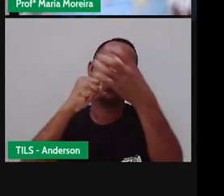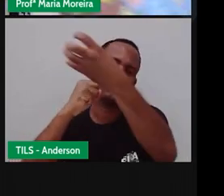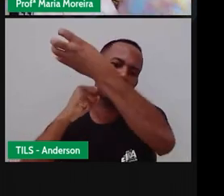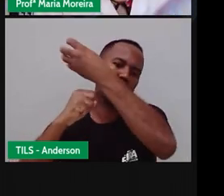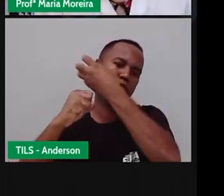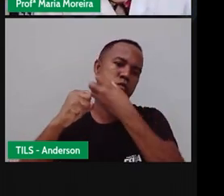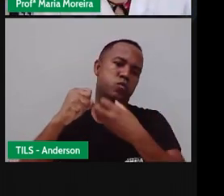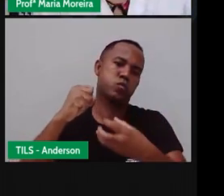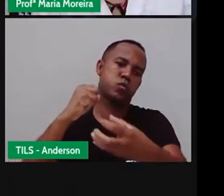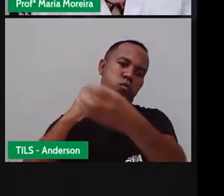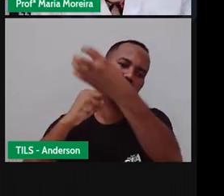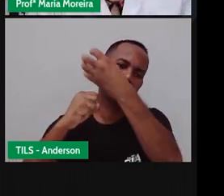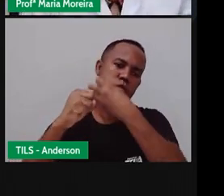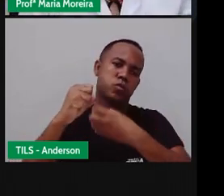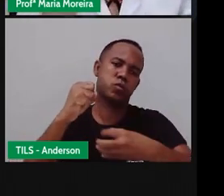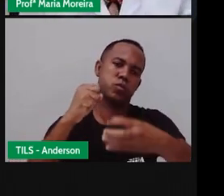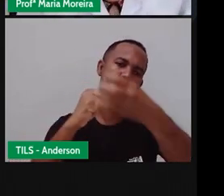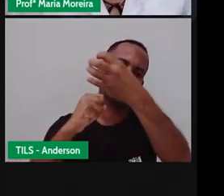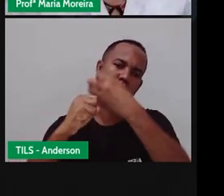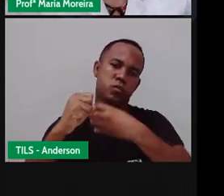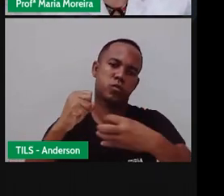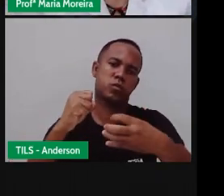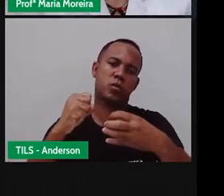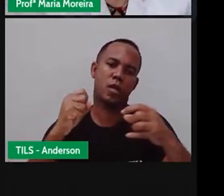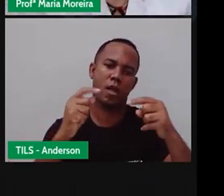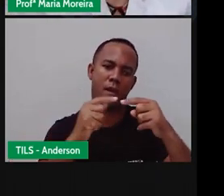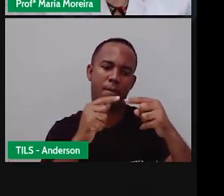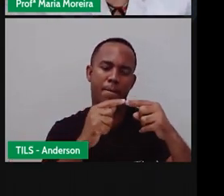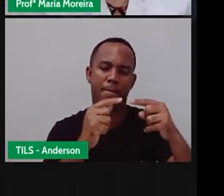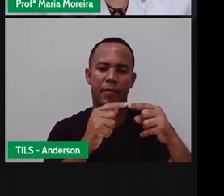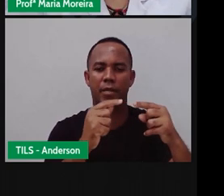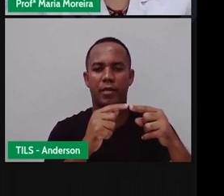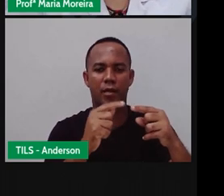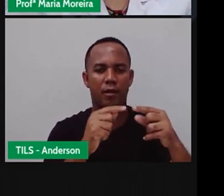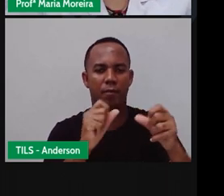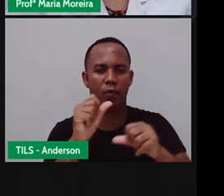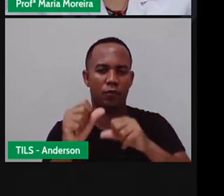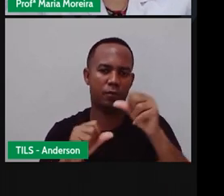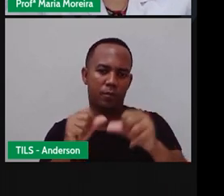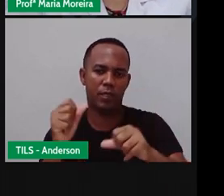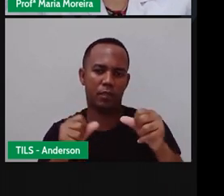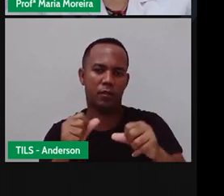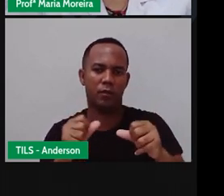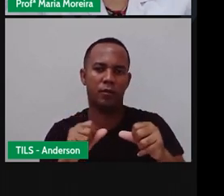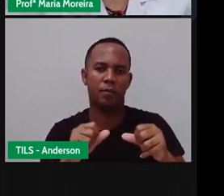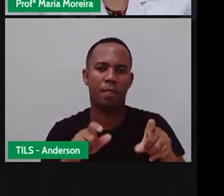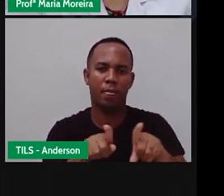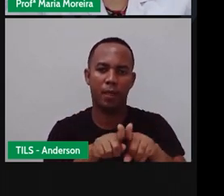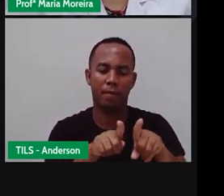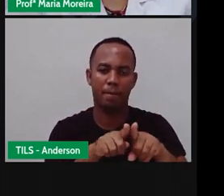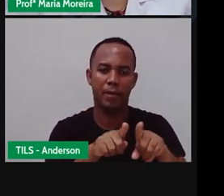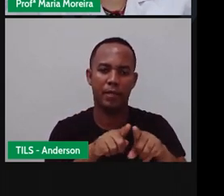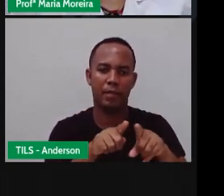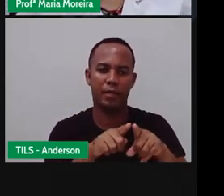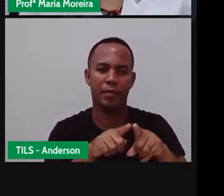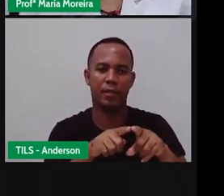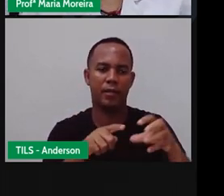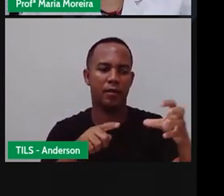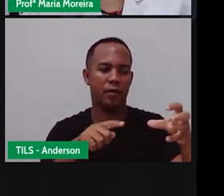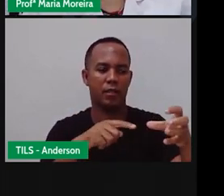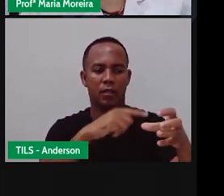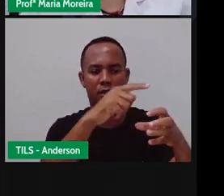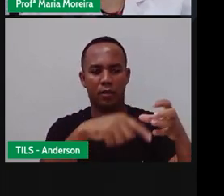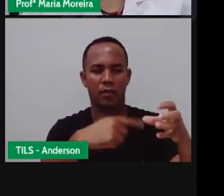dias né? O movimento de translação ocorre quando a Terra gira em torno do